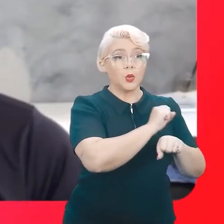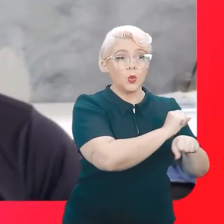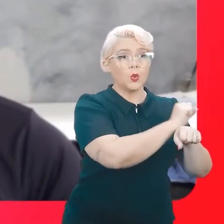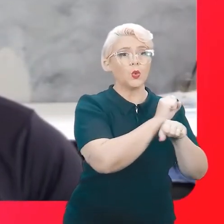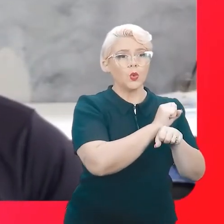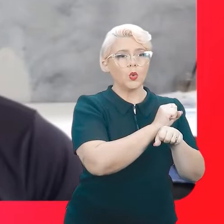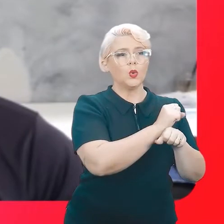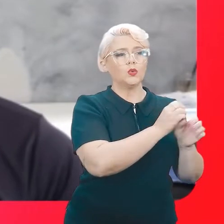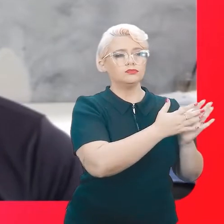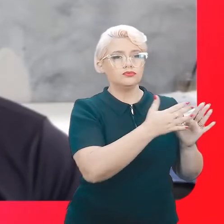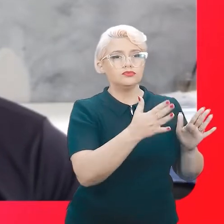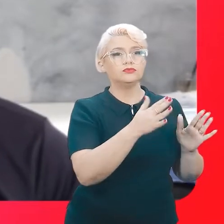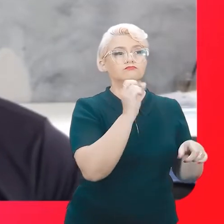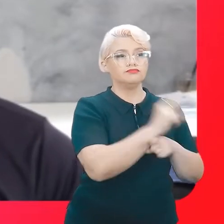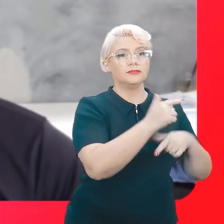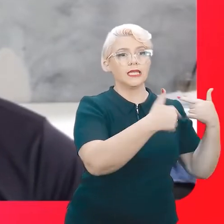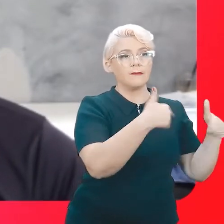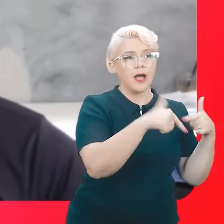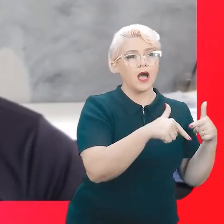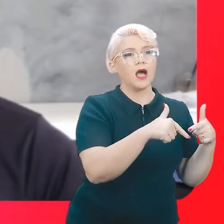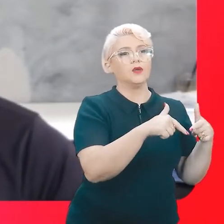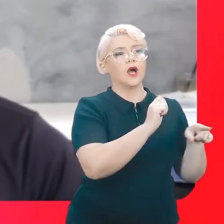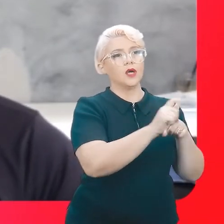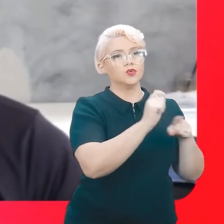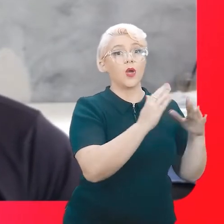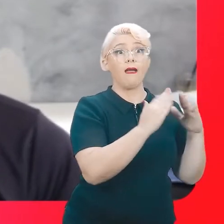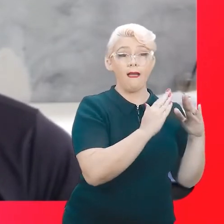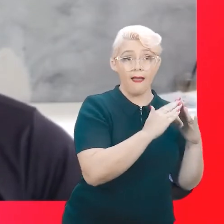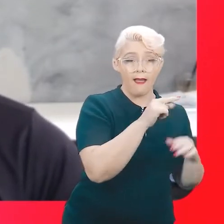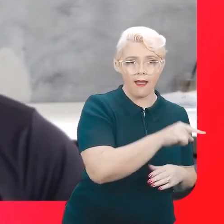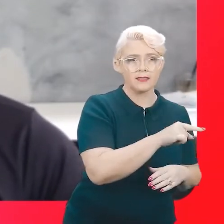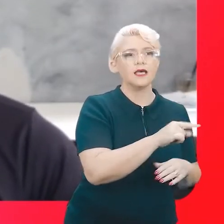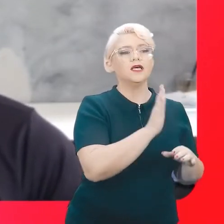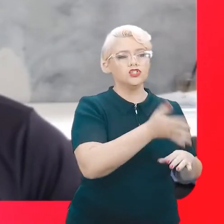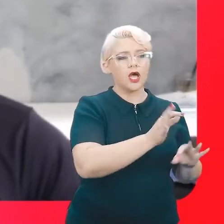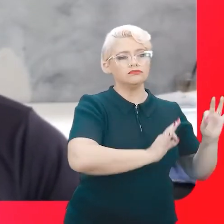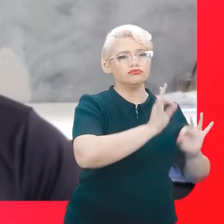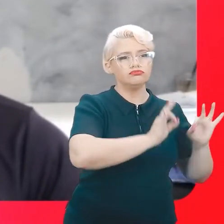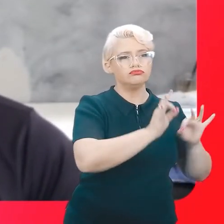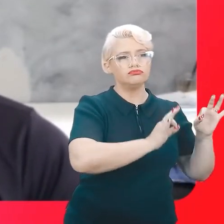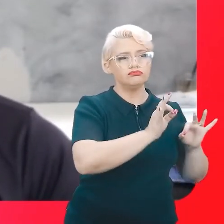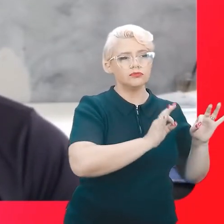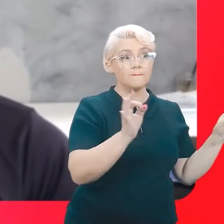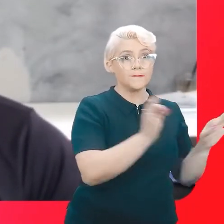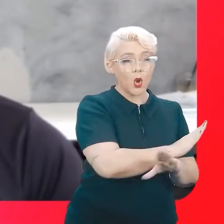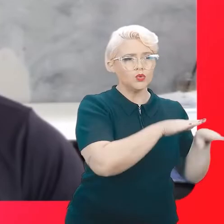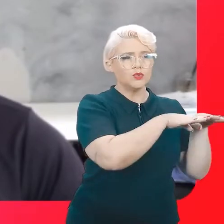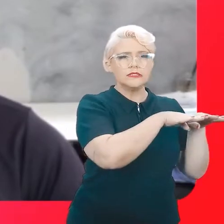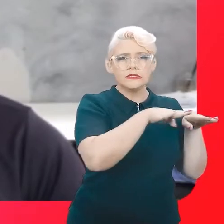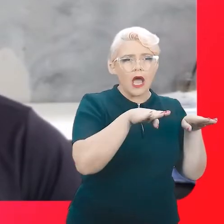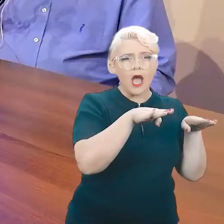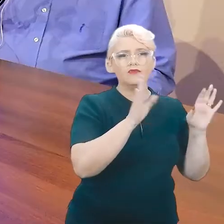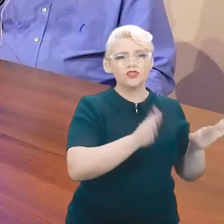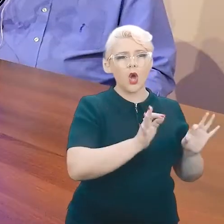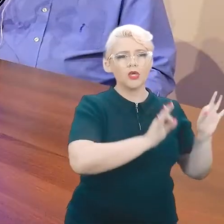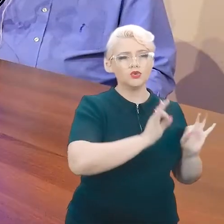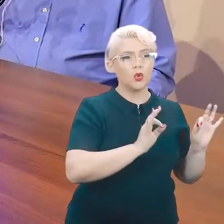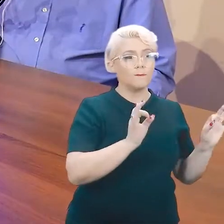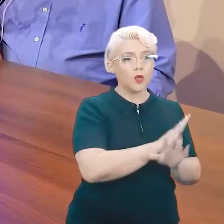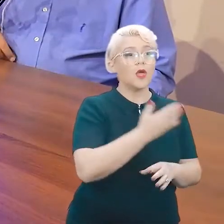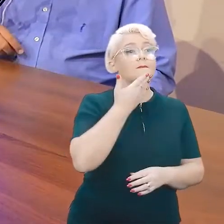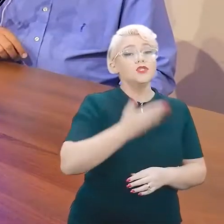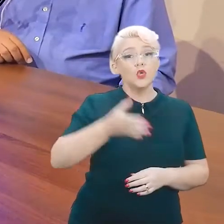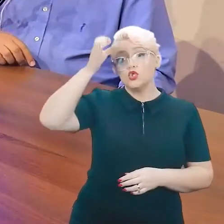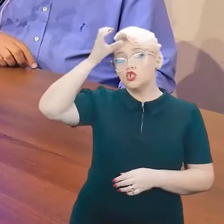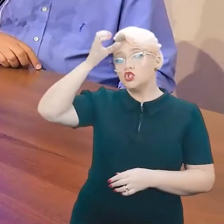um tempo, arrumou um serviço, alugou o carro e tal. Quando ela estava estabelecida, toda organizada, aí ela pediu